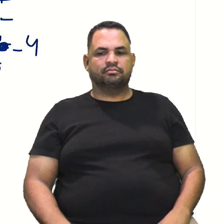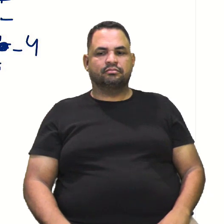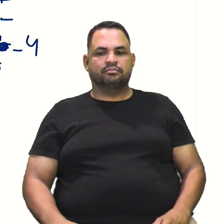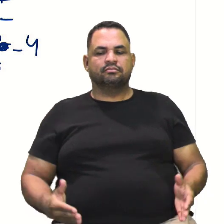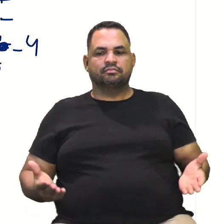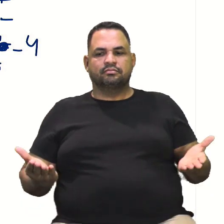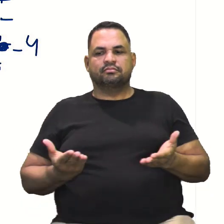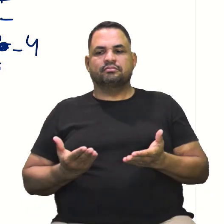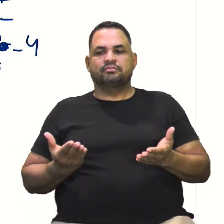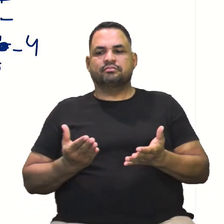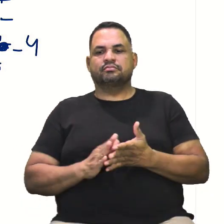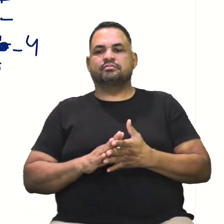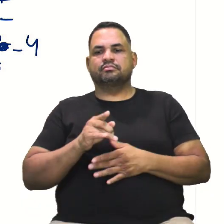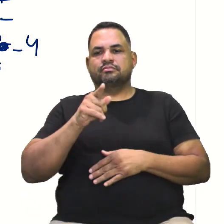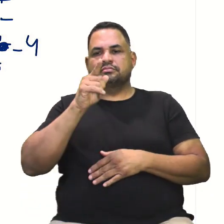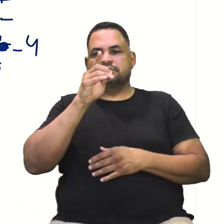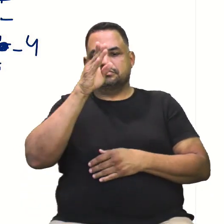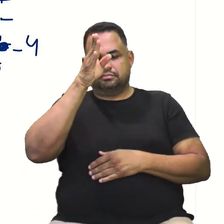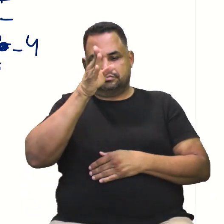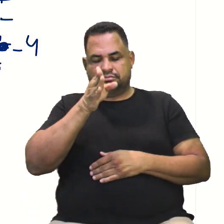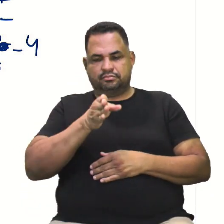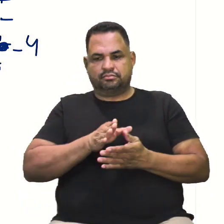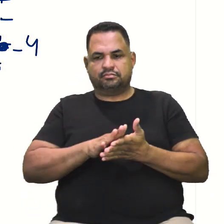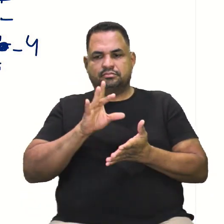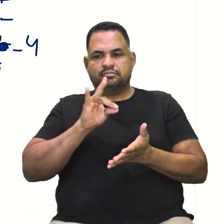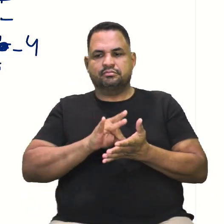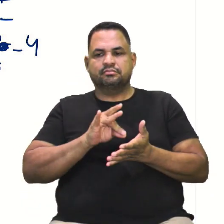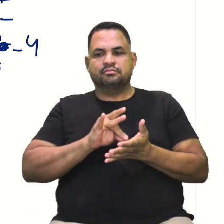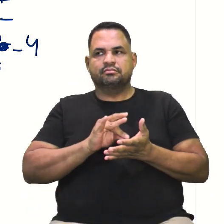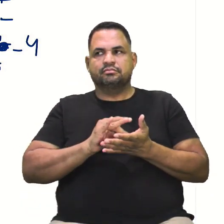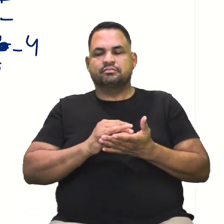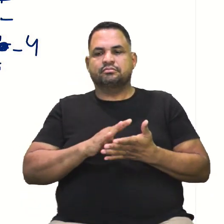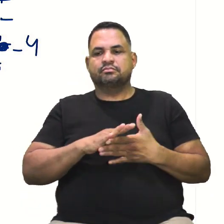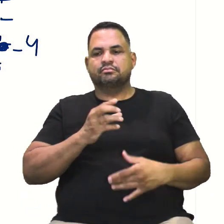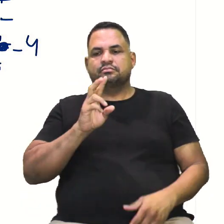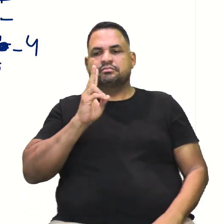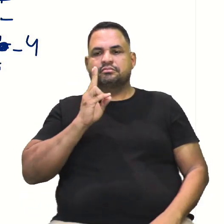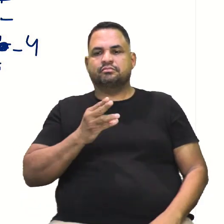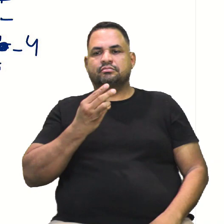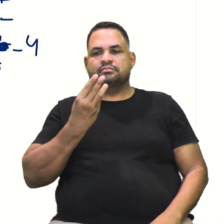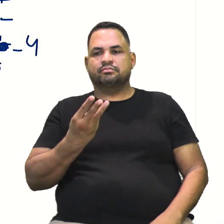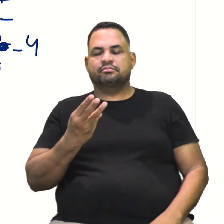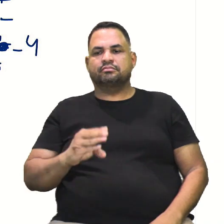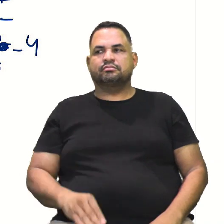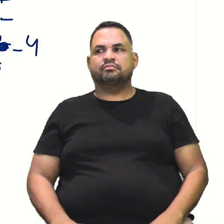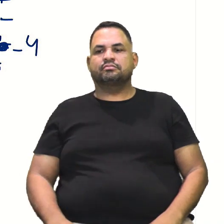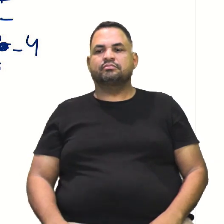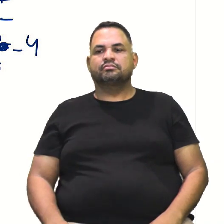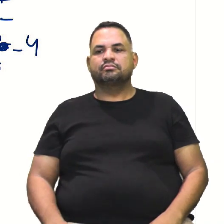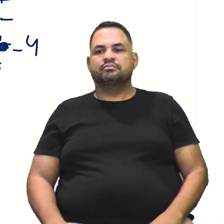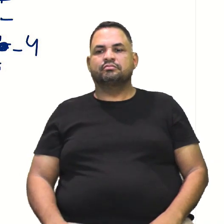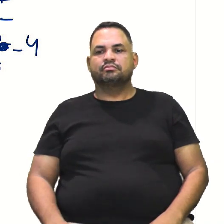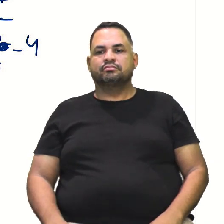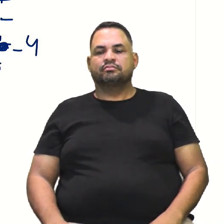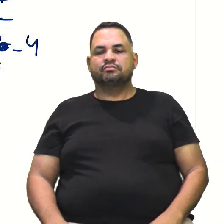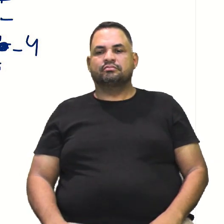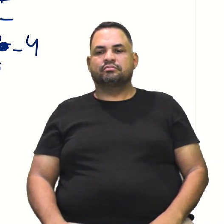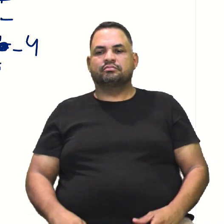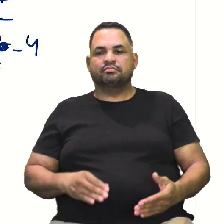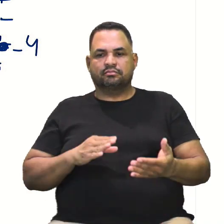Agora, vamos no eixo real, né? Eu já sei que o meu A vale 3, né? 1, 2, 3. Ah, tá, isso eu concentro na